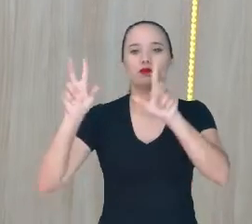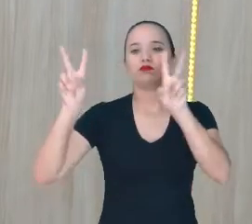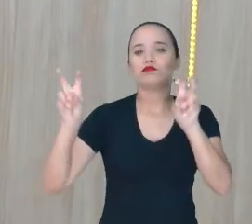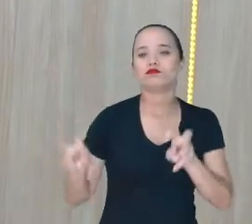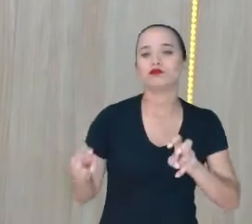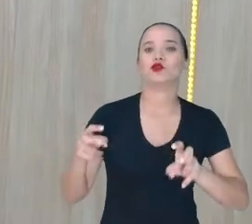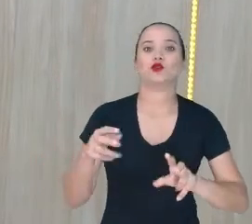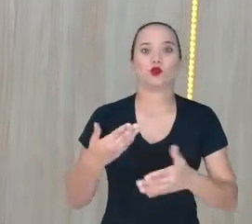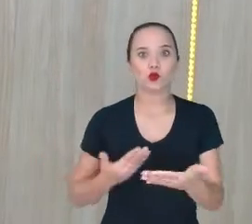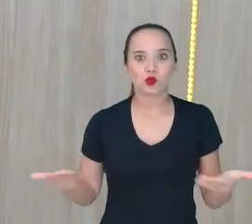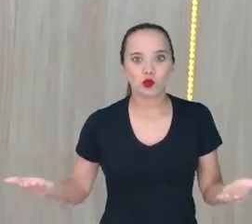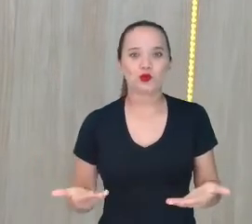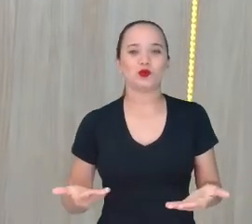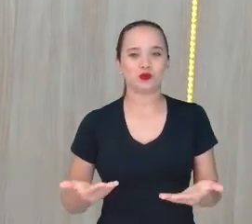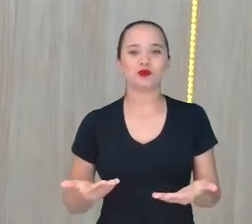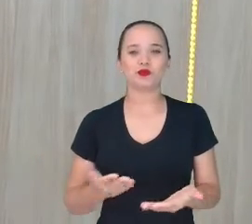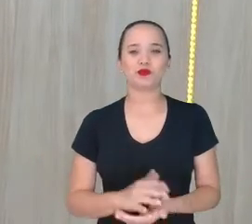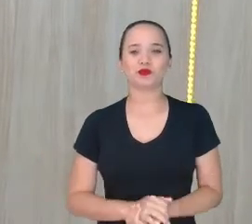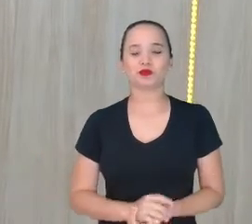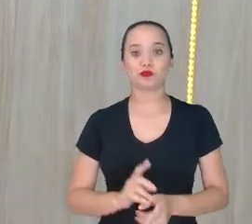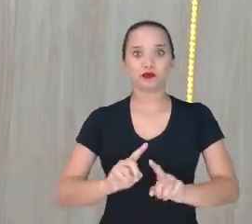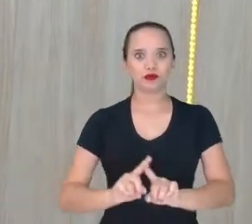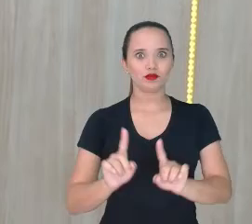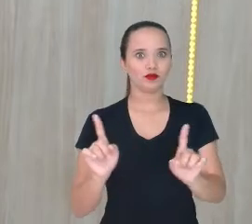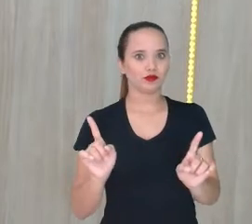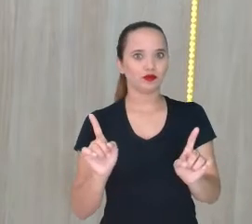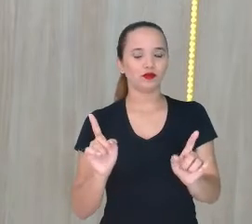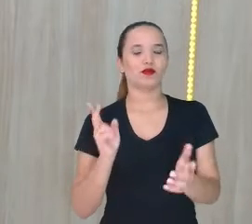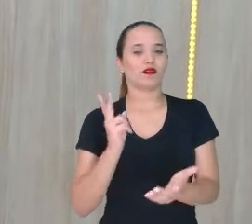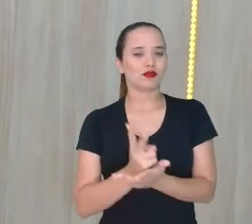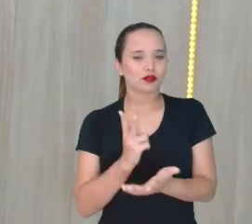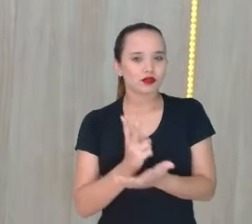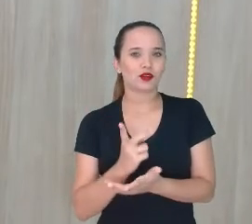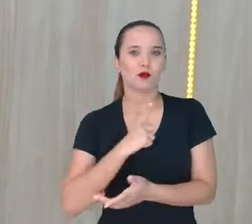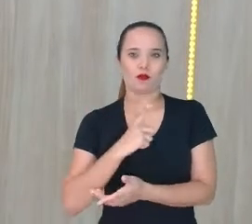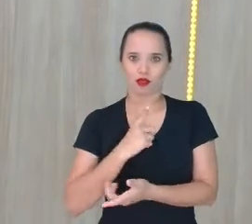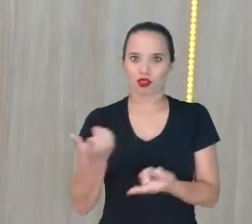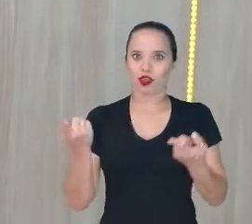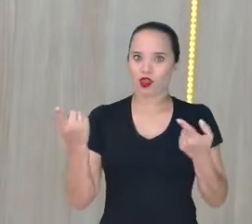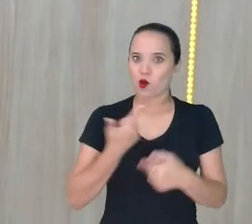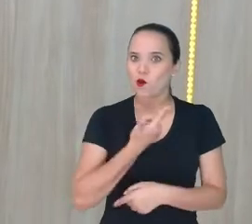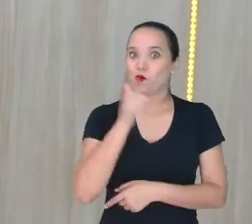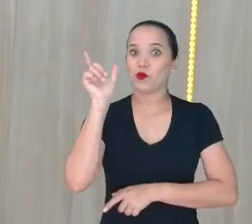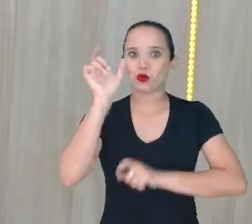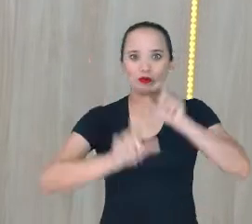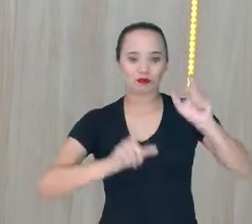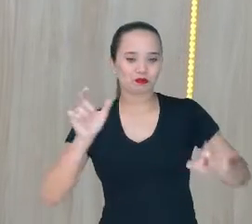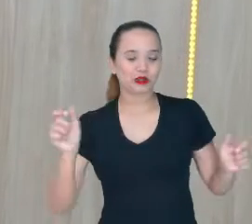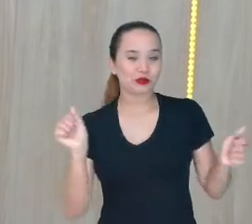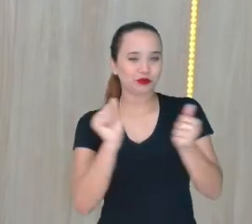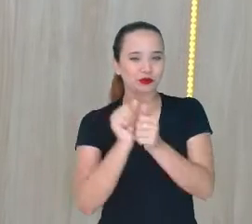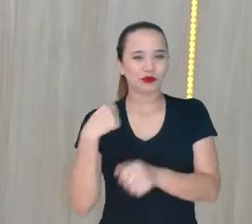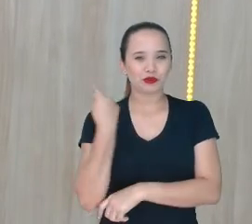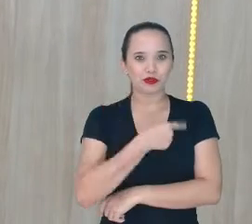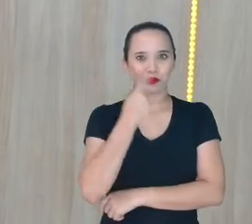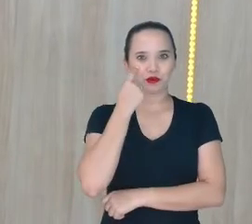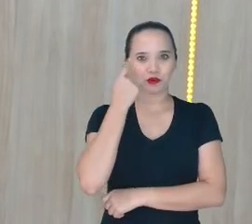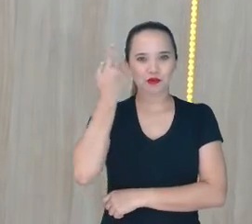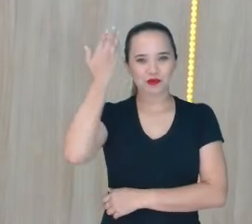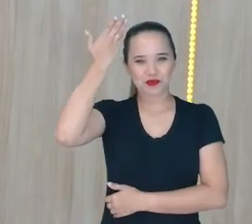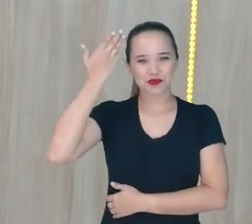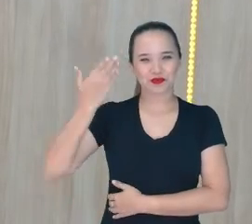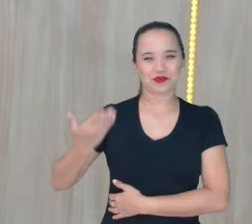aqui na nossa aula de hoje Mas estamos sempre bem acompanhados Olha só aqui ó